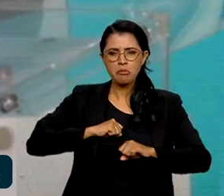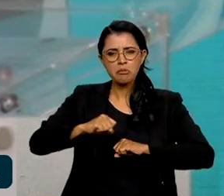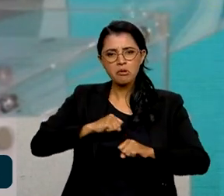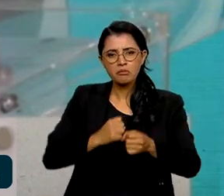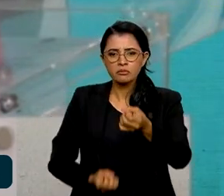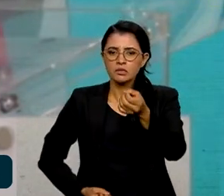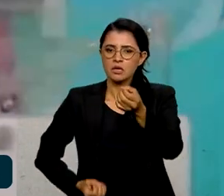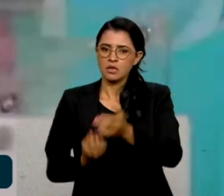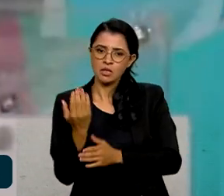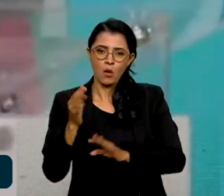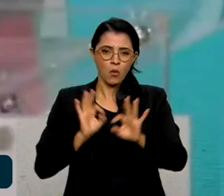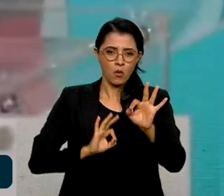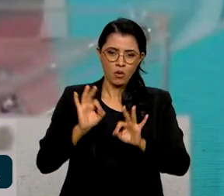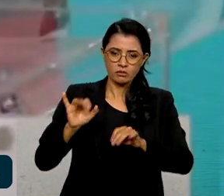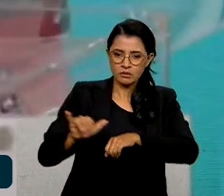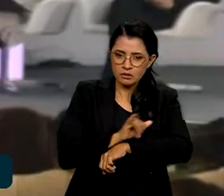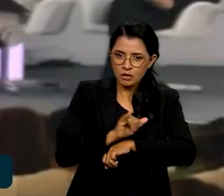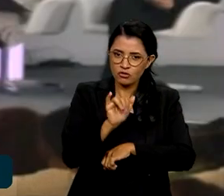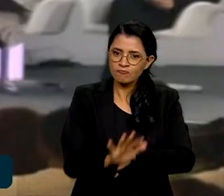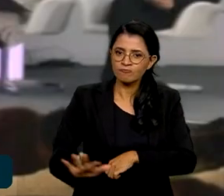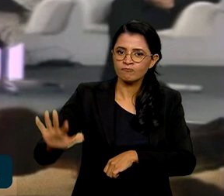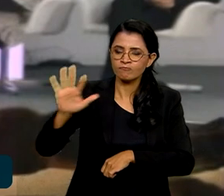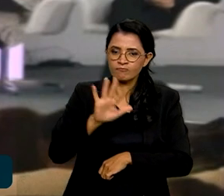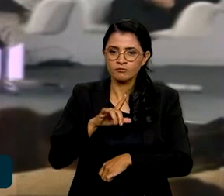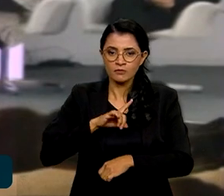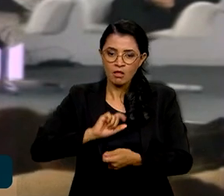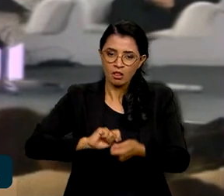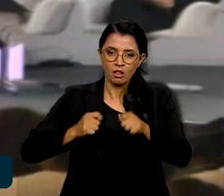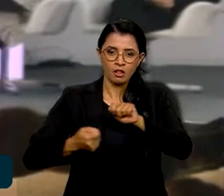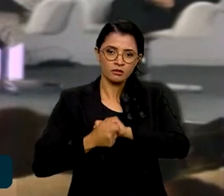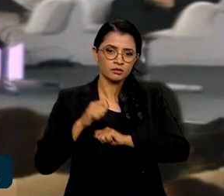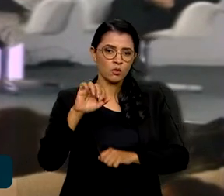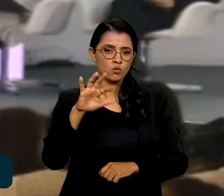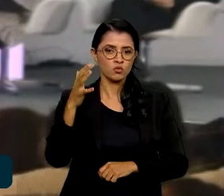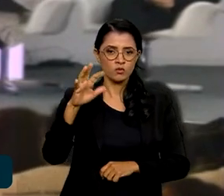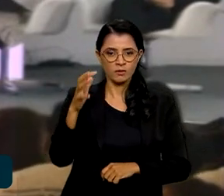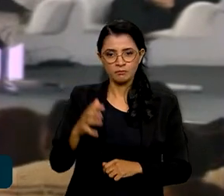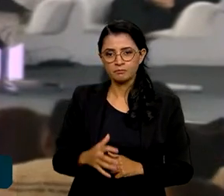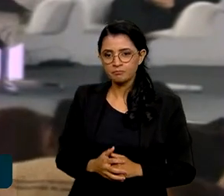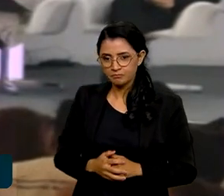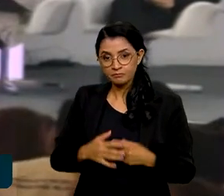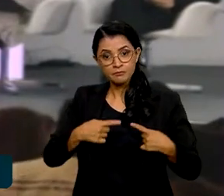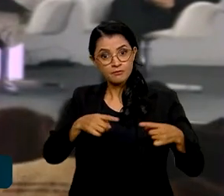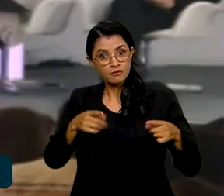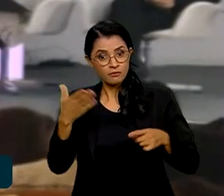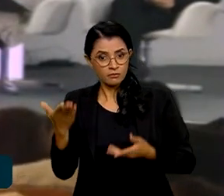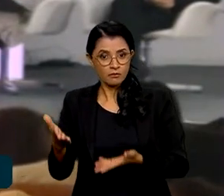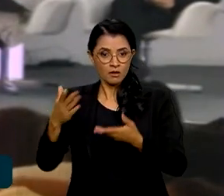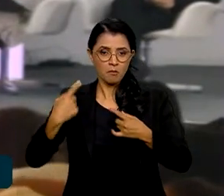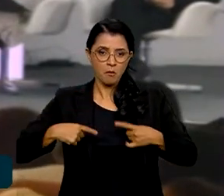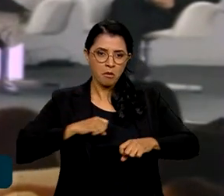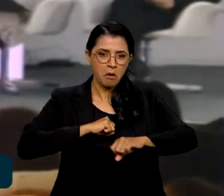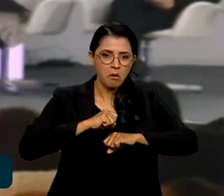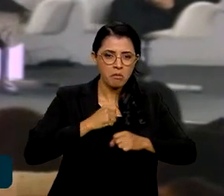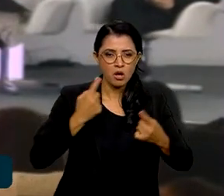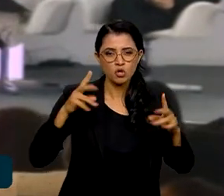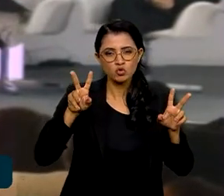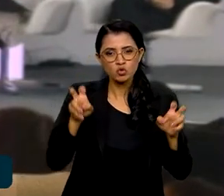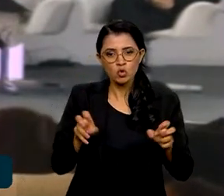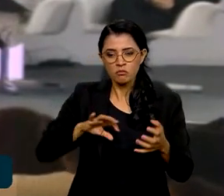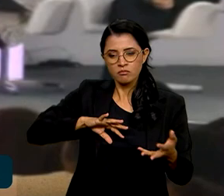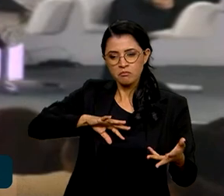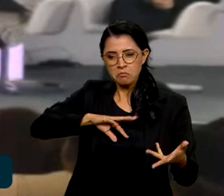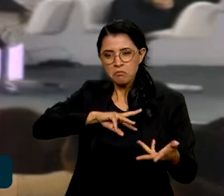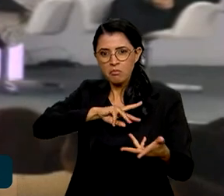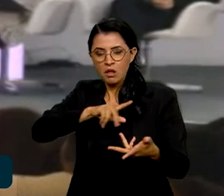elaboração do Plano Estratégico Nacional de Adaptação do Clima. Na abertura, as discussões sobre um planeta